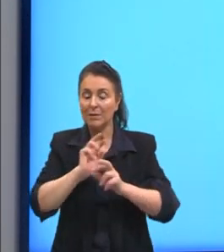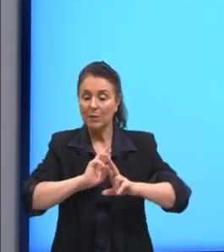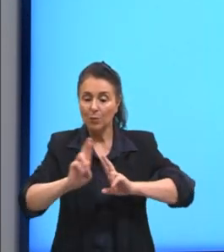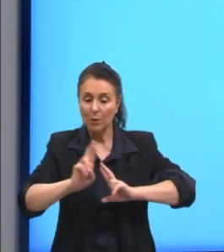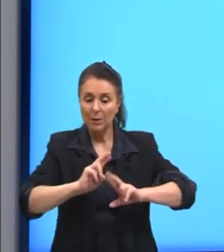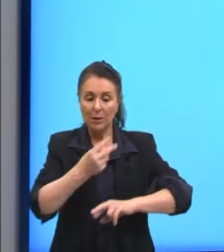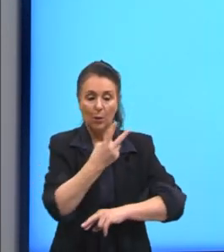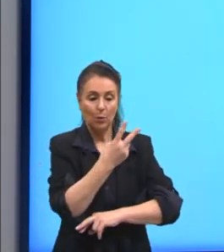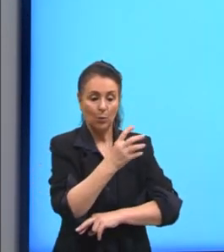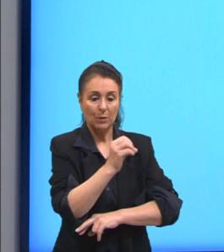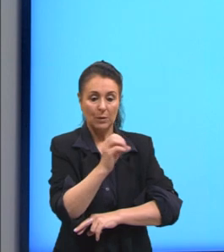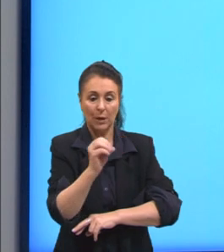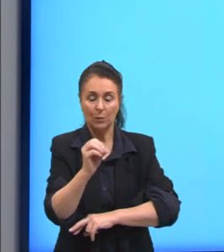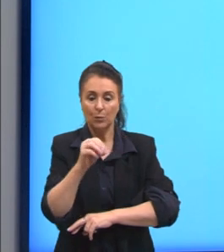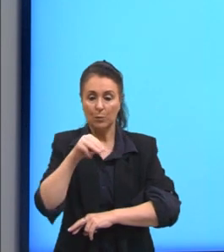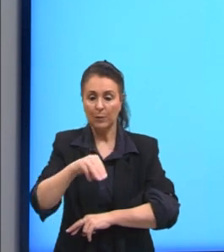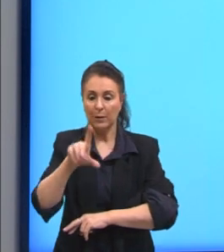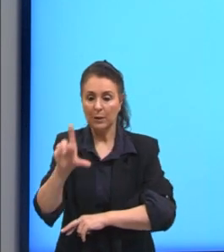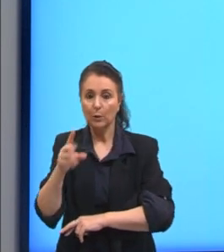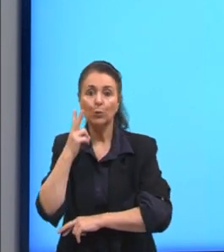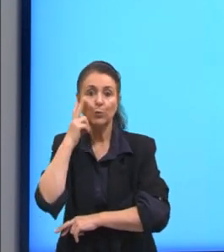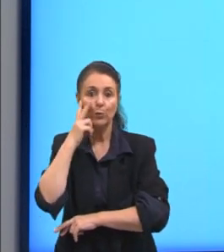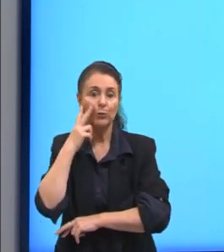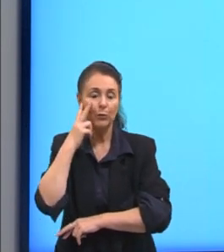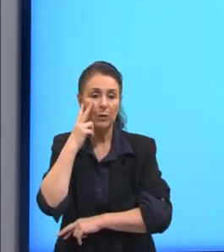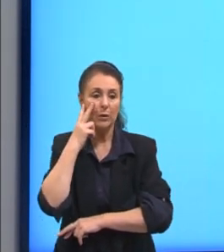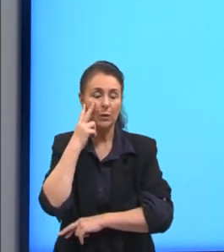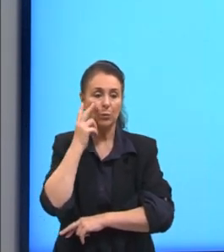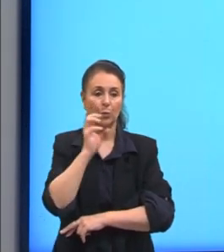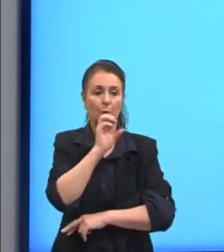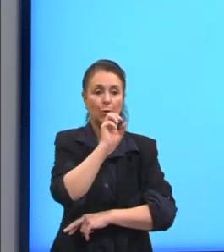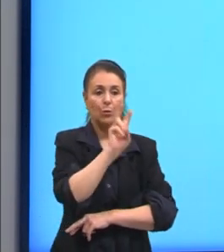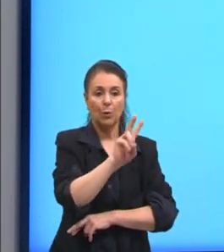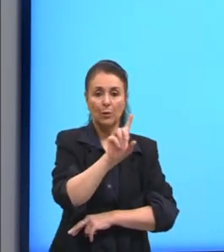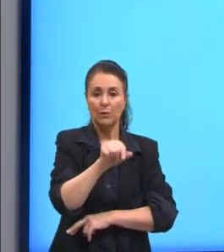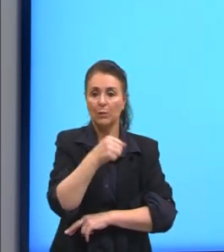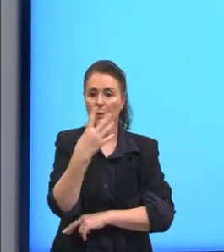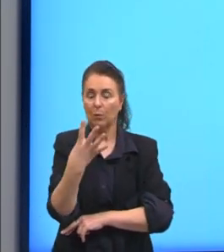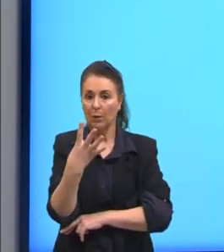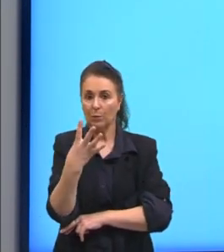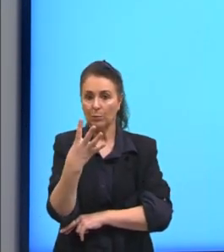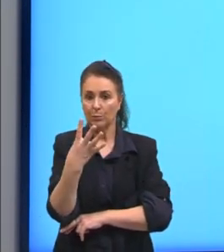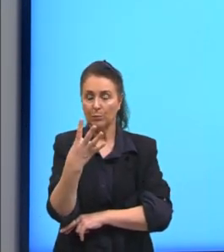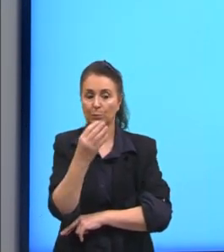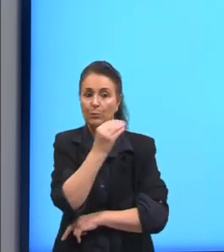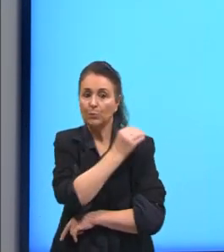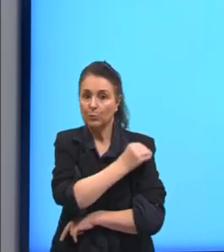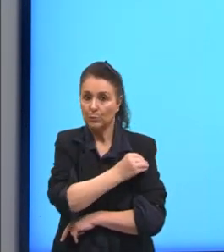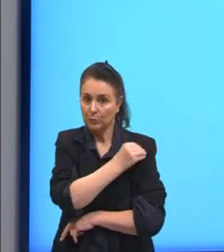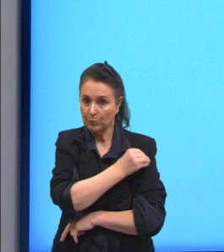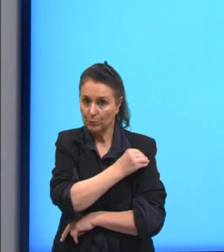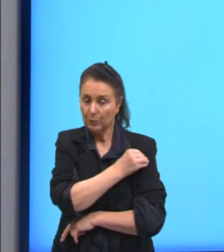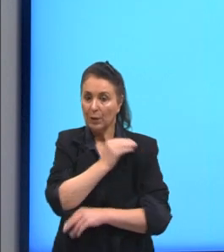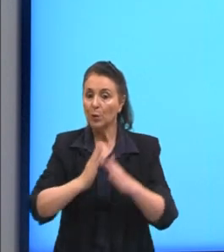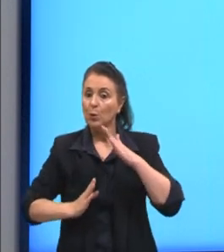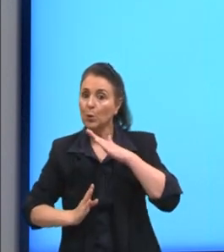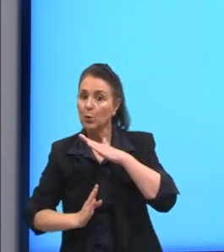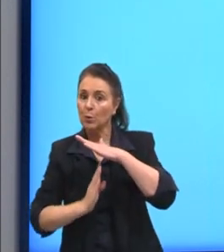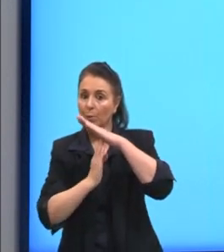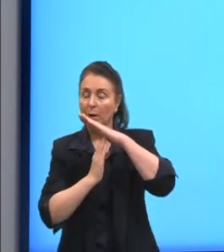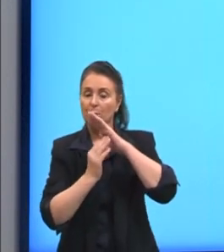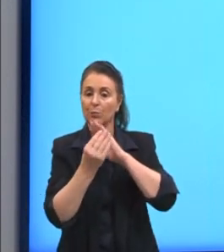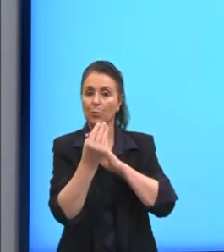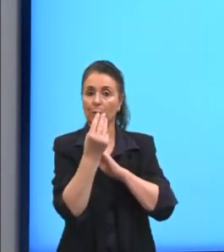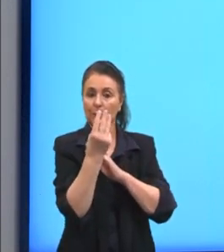200 mililitros de vinho representa 2,4 unidades de álcool. E o máximo, então, é de